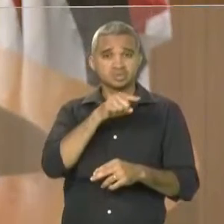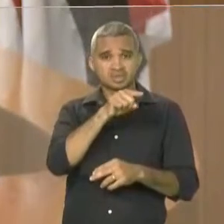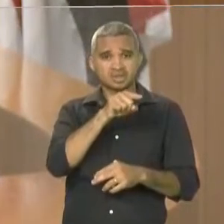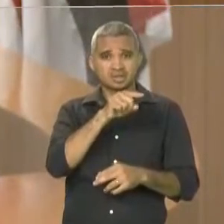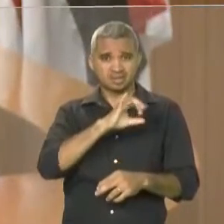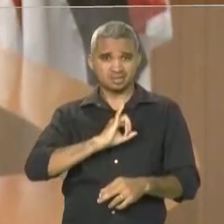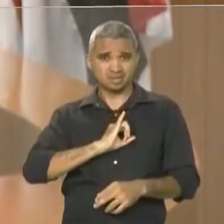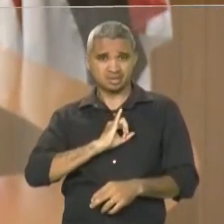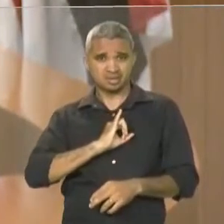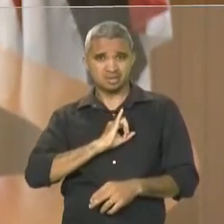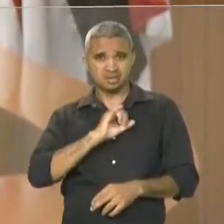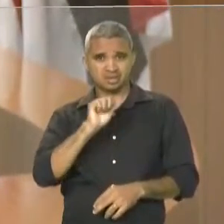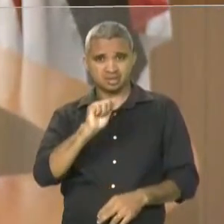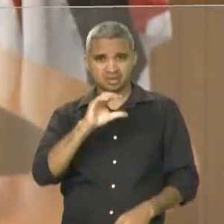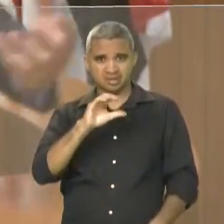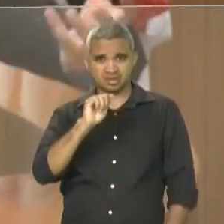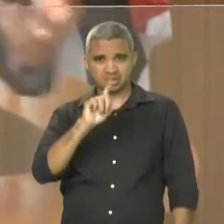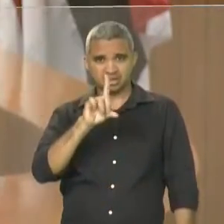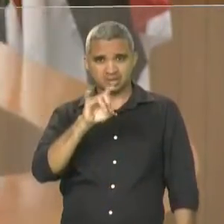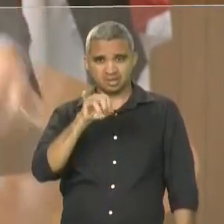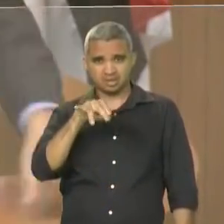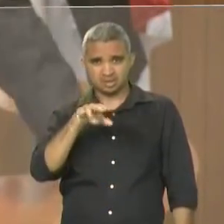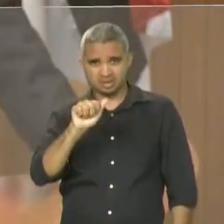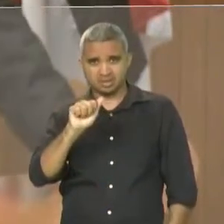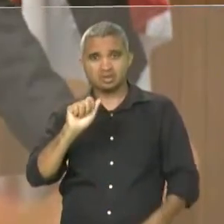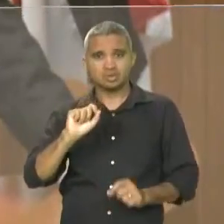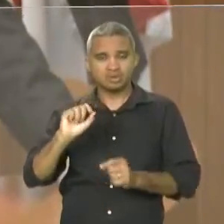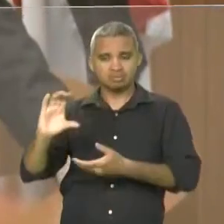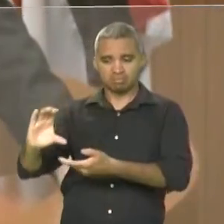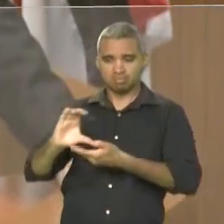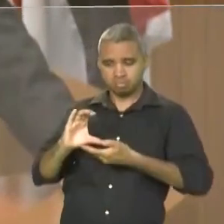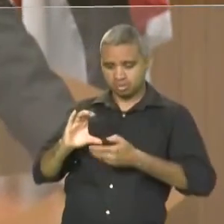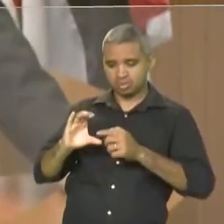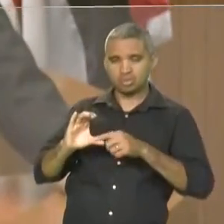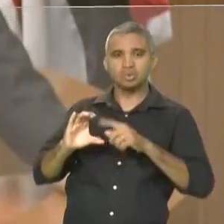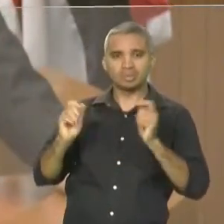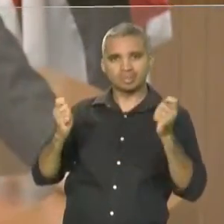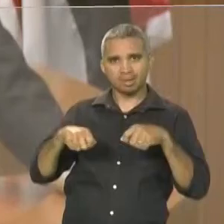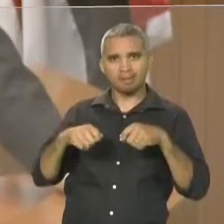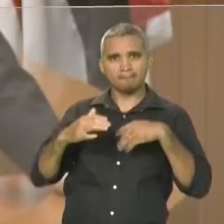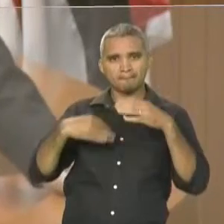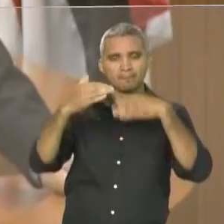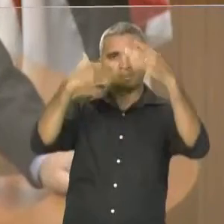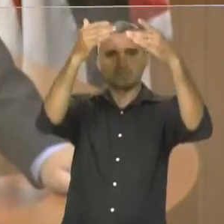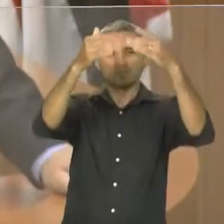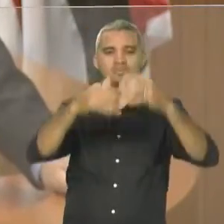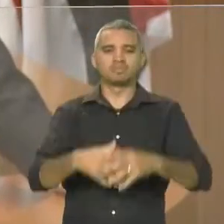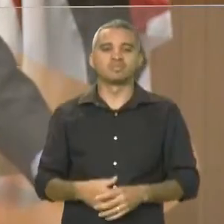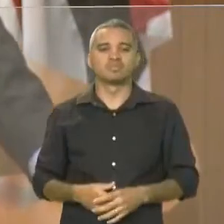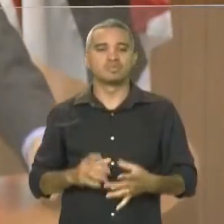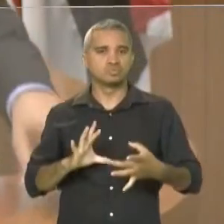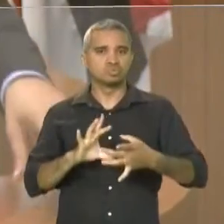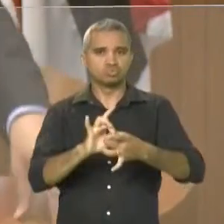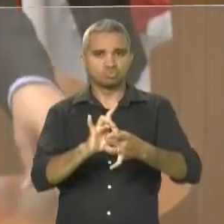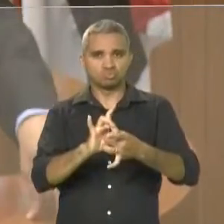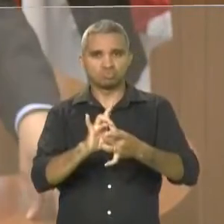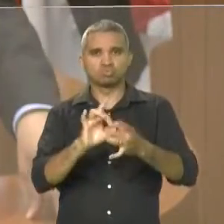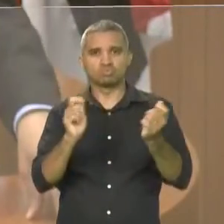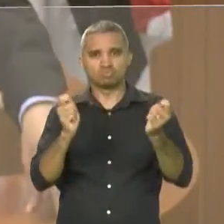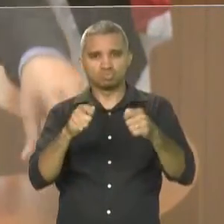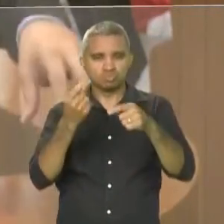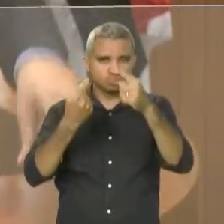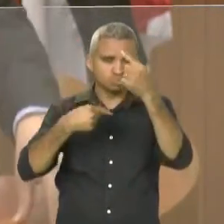sonharem e ter parceiros que se unem nessa luta para concretizar este grande sucesso que é o